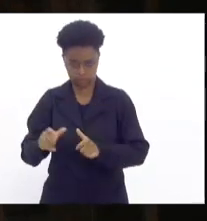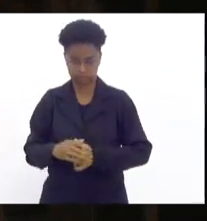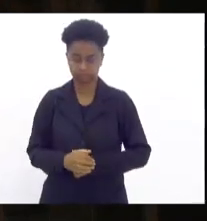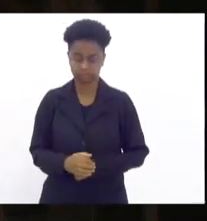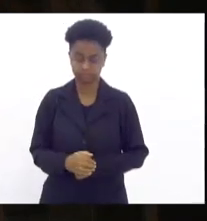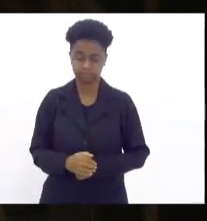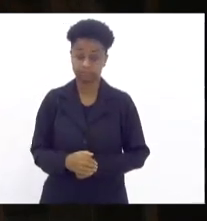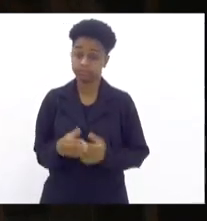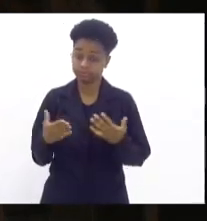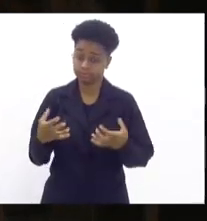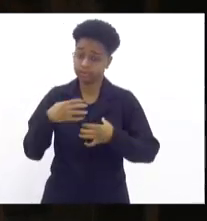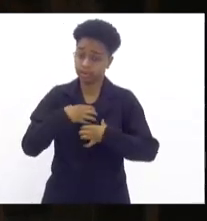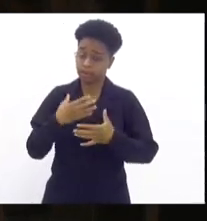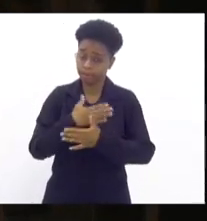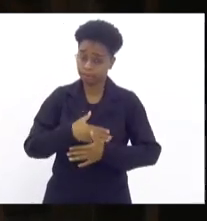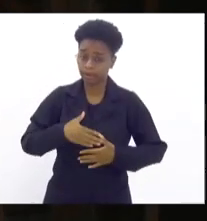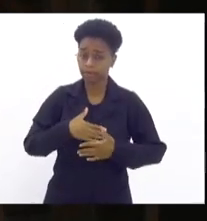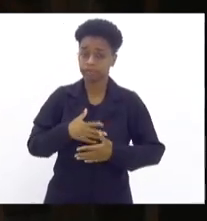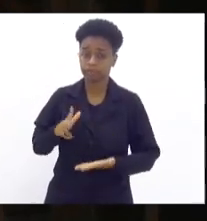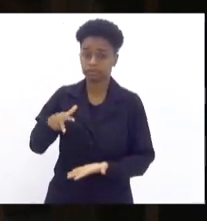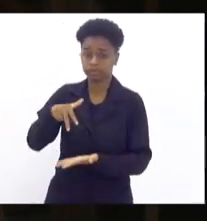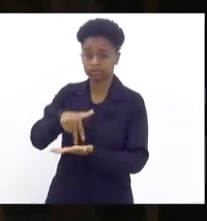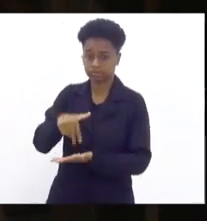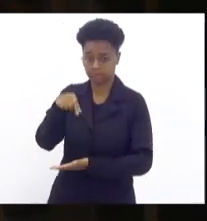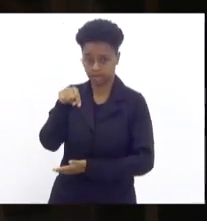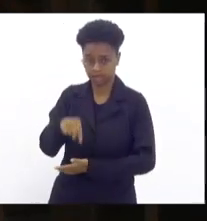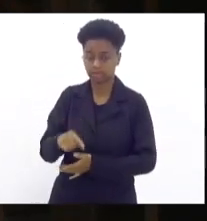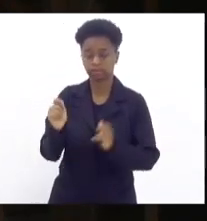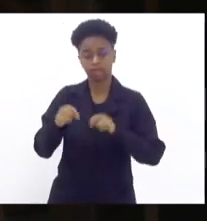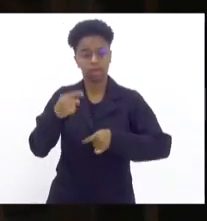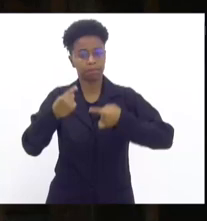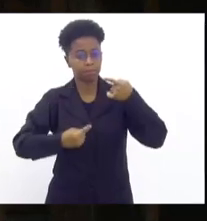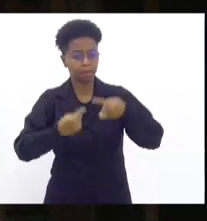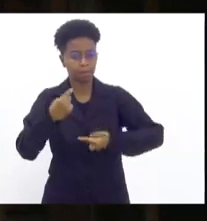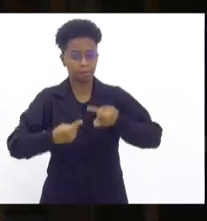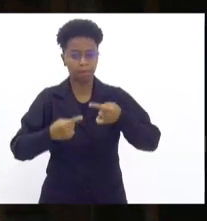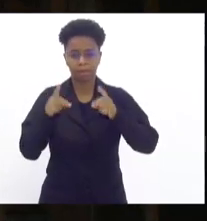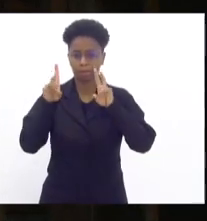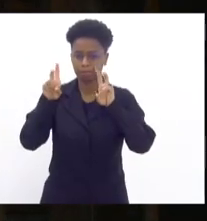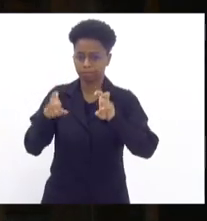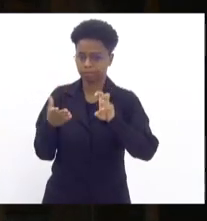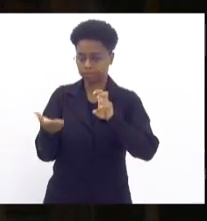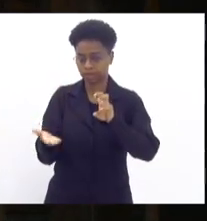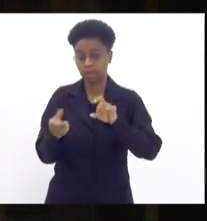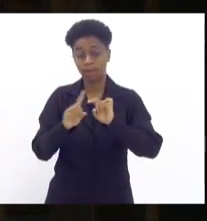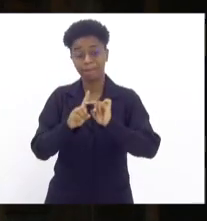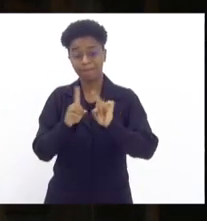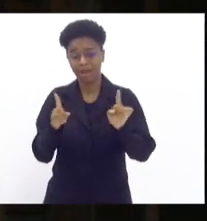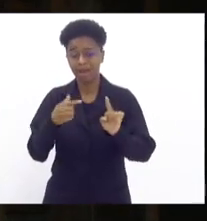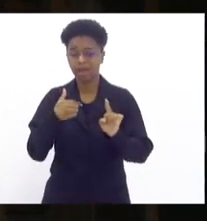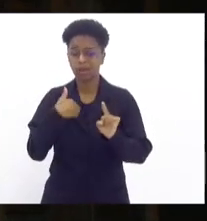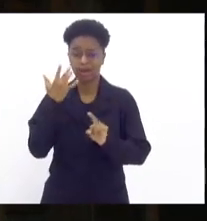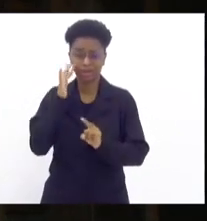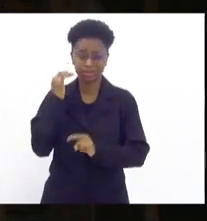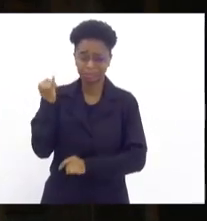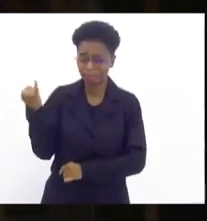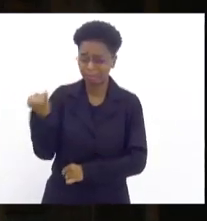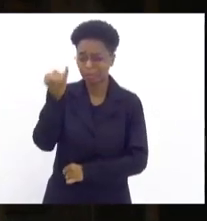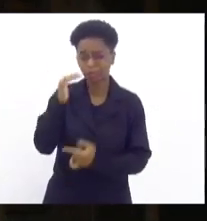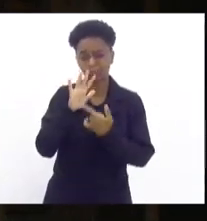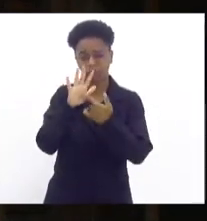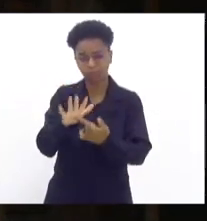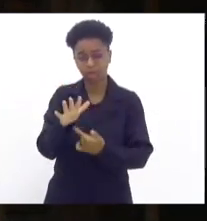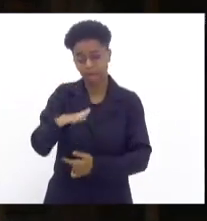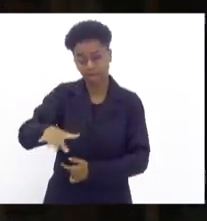que eu estou aqui presente para debater sobre isso, mas gostaria de salientar que a área de